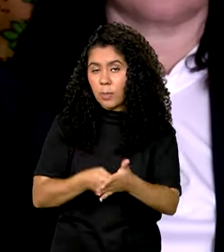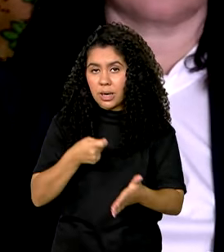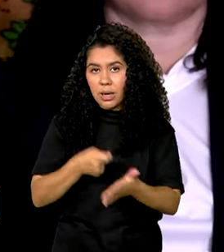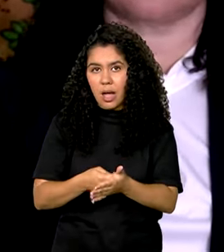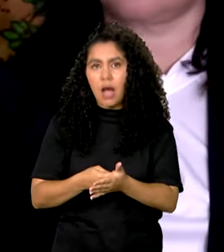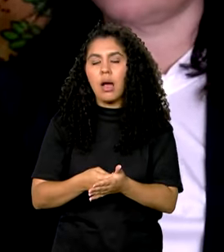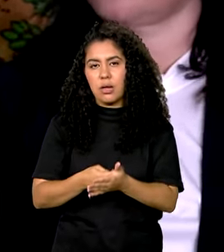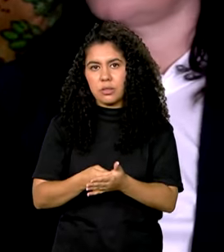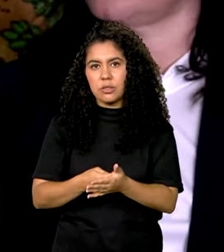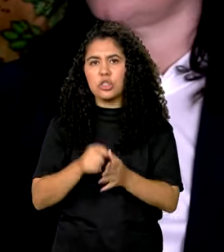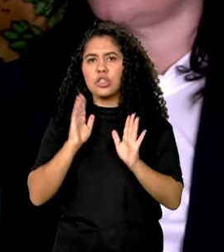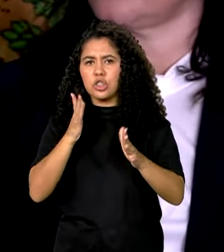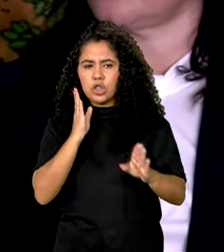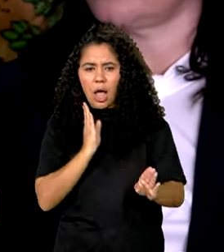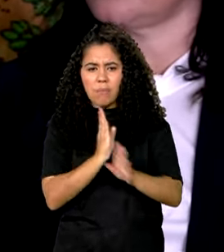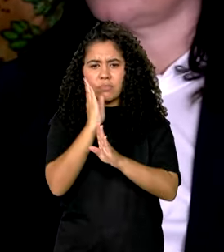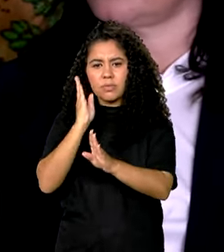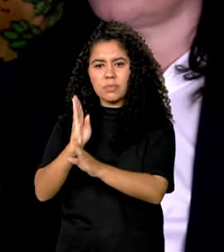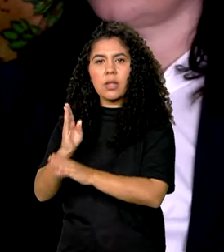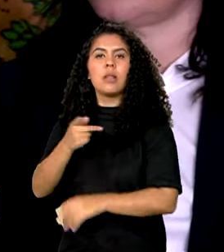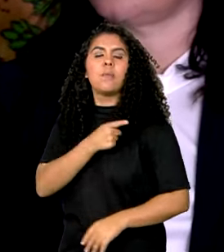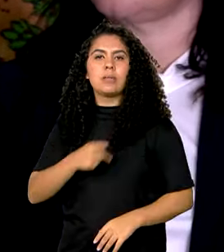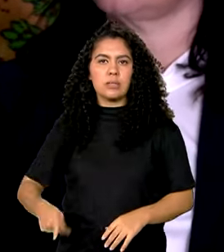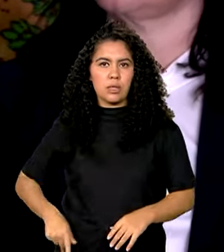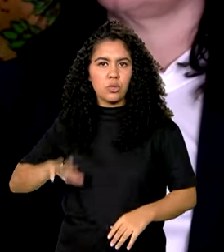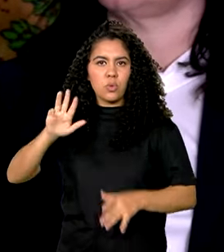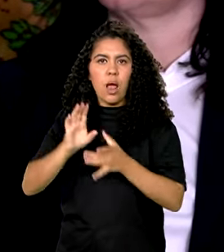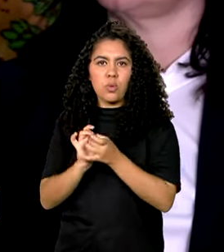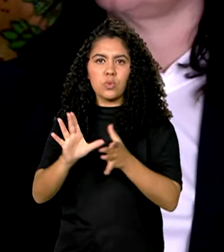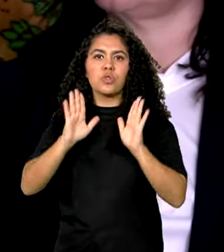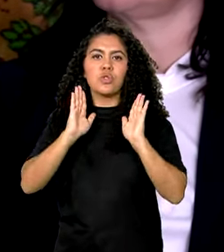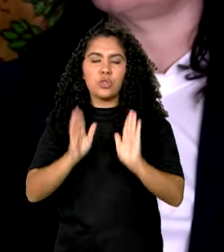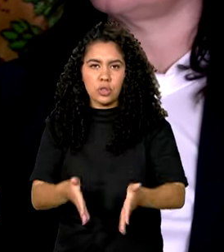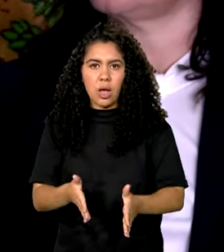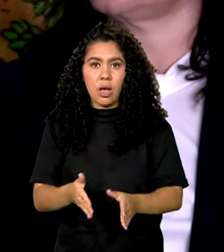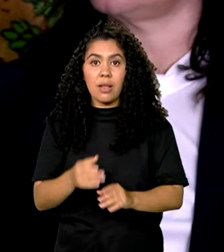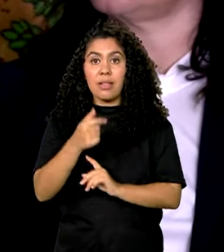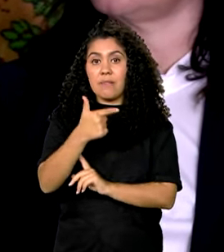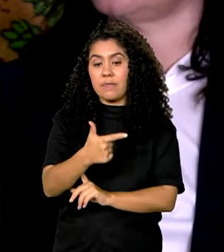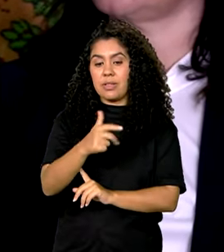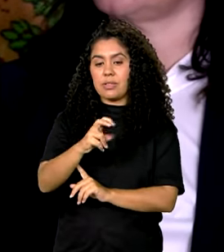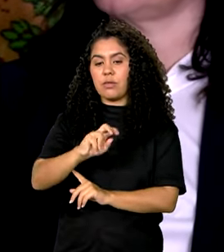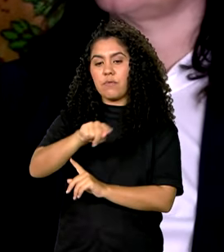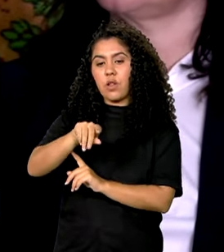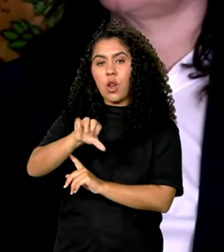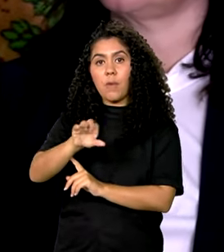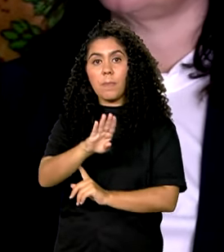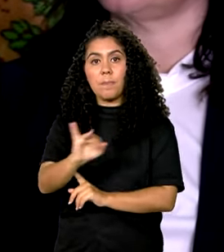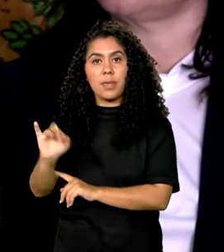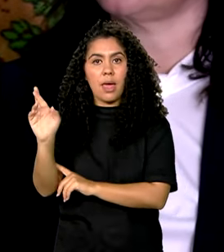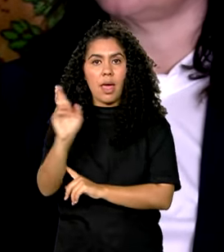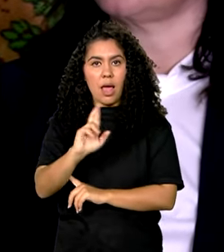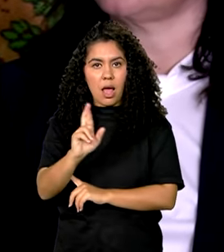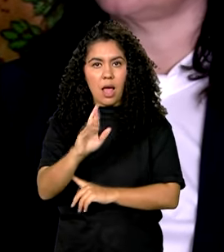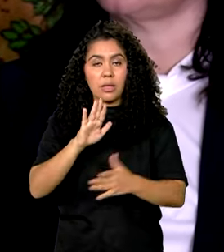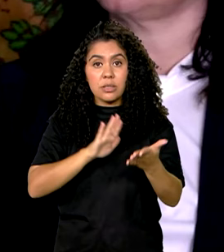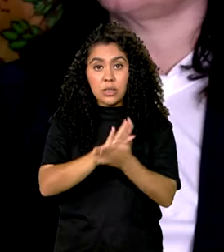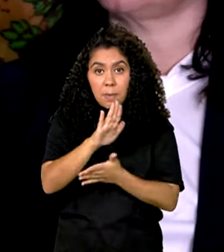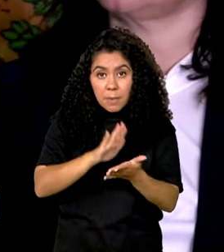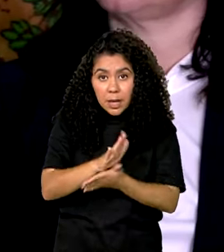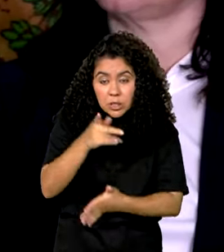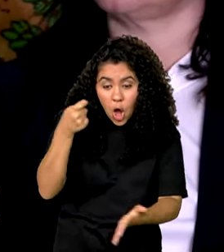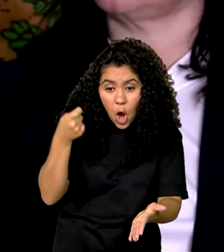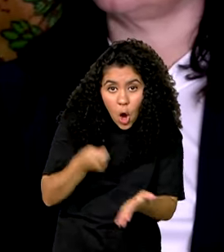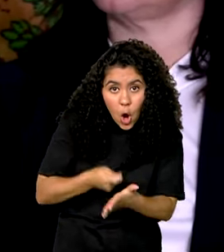e o presidente autorizou levar à frente, 25,9 bilhões de reais de despesas obrigatórias